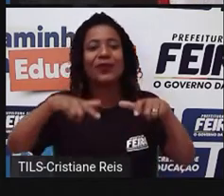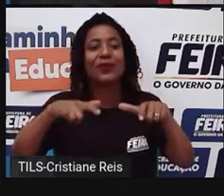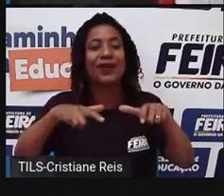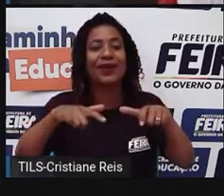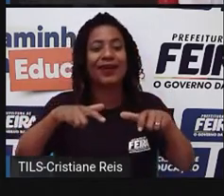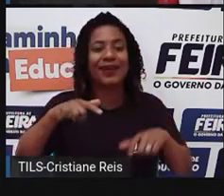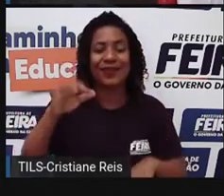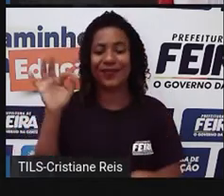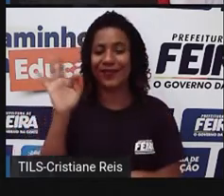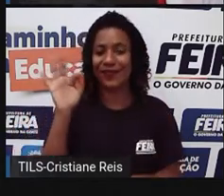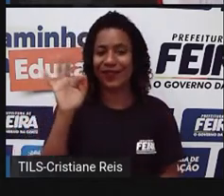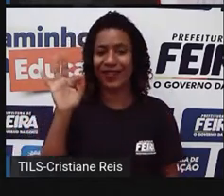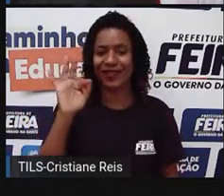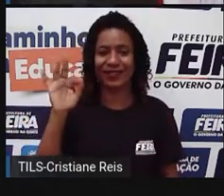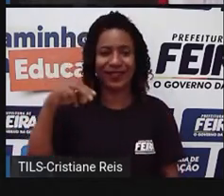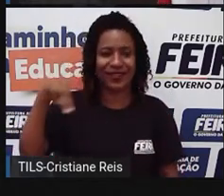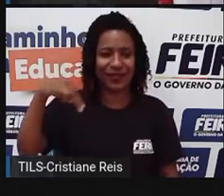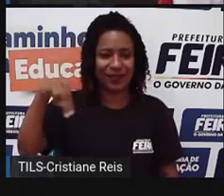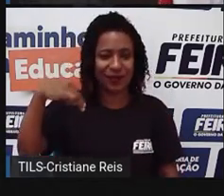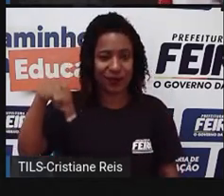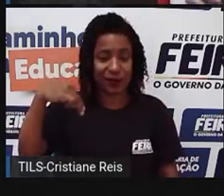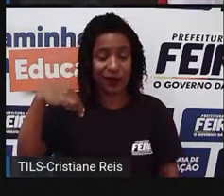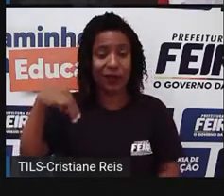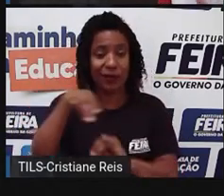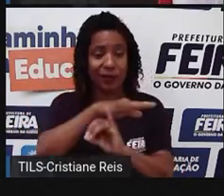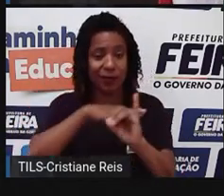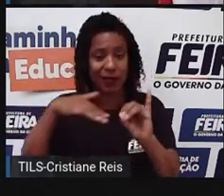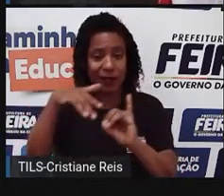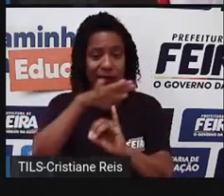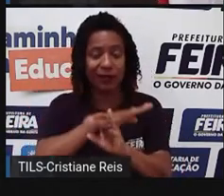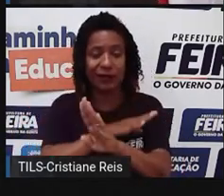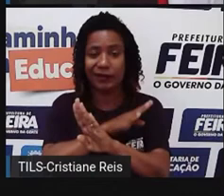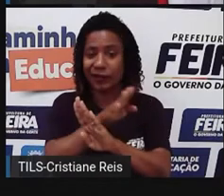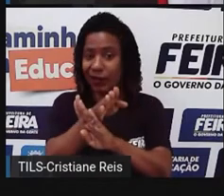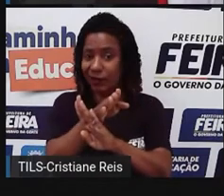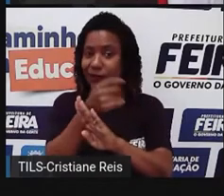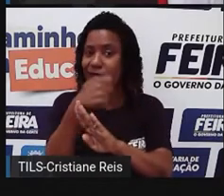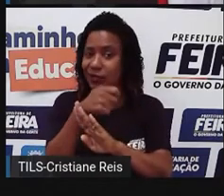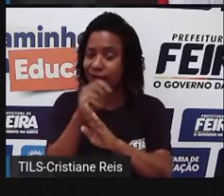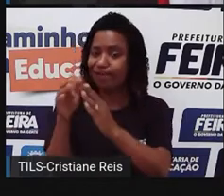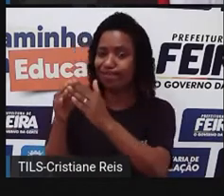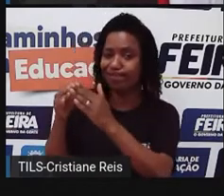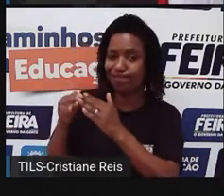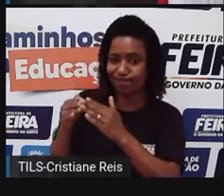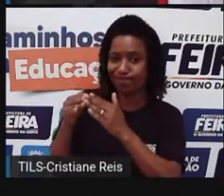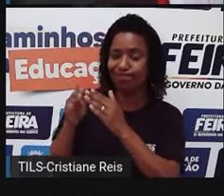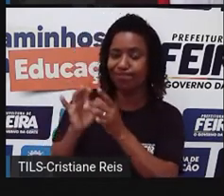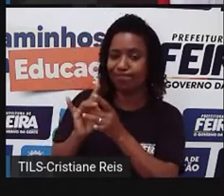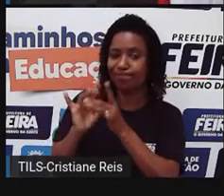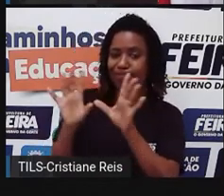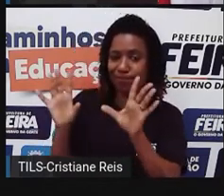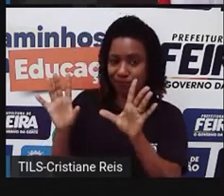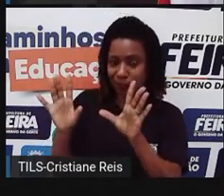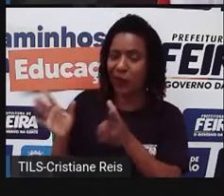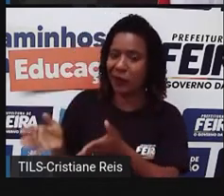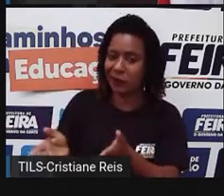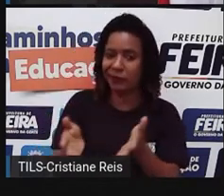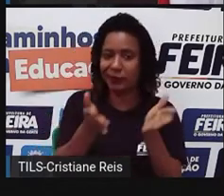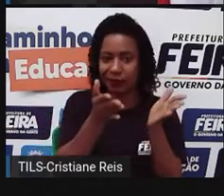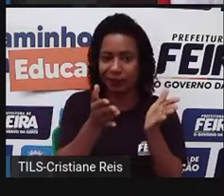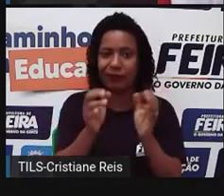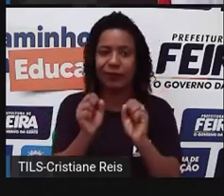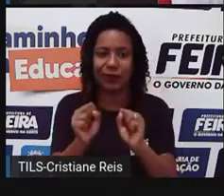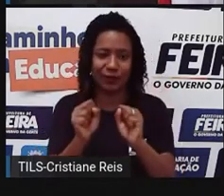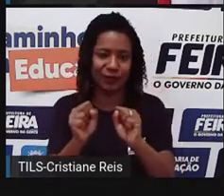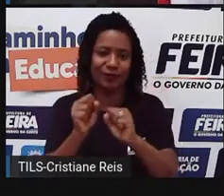né, de algumas autorizações ali, por conta do espaço, que é protegido e tudo. Então, gente, esses são, né, os conceitos básicos.